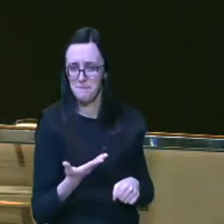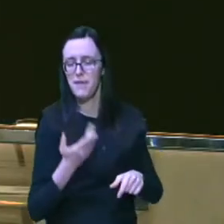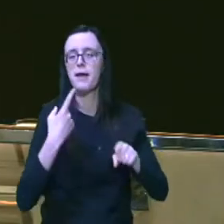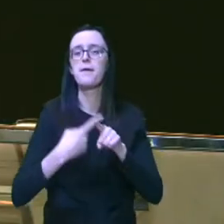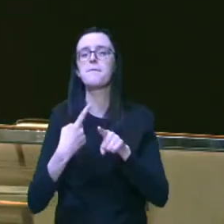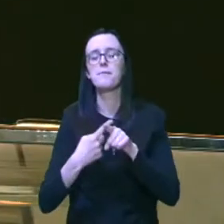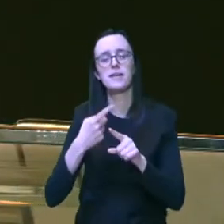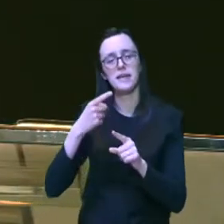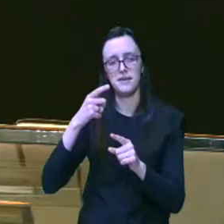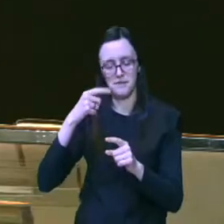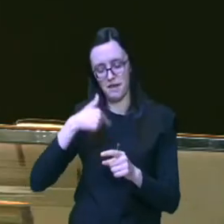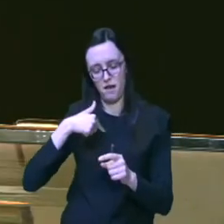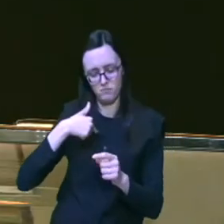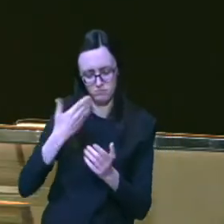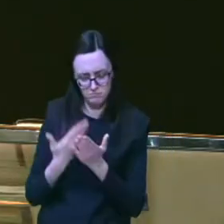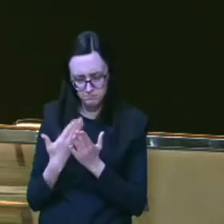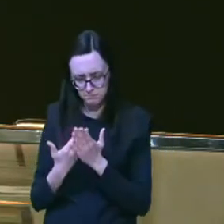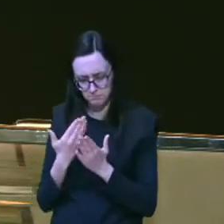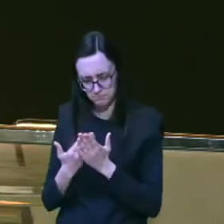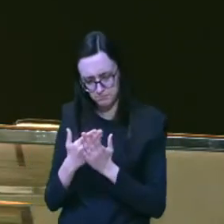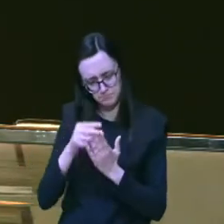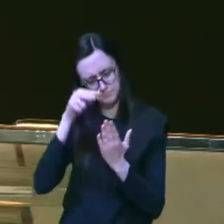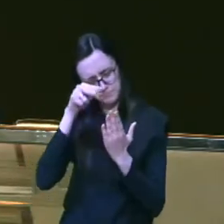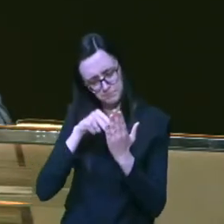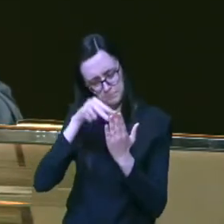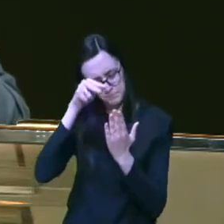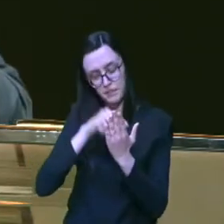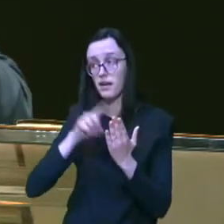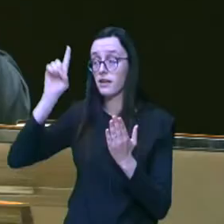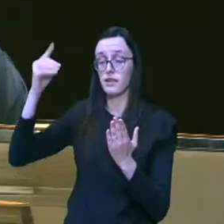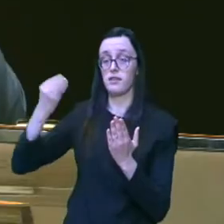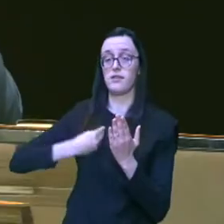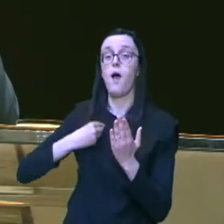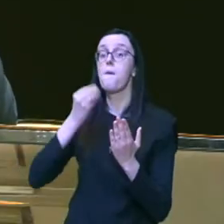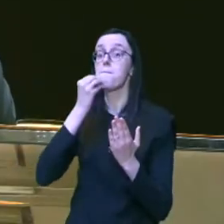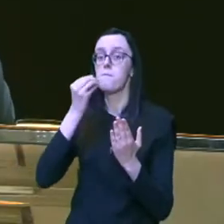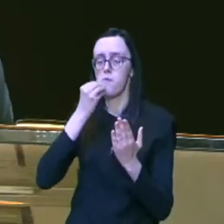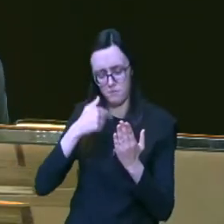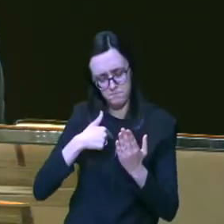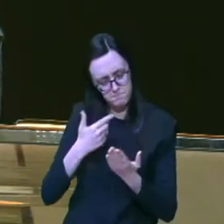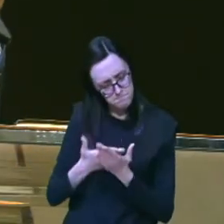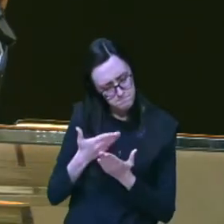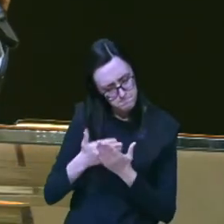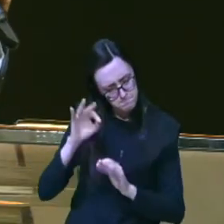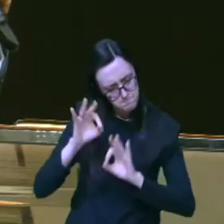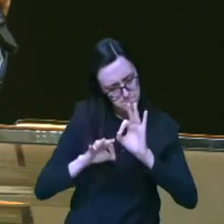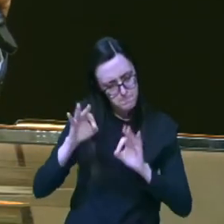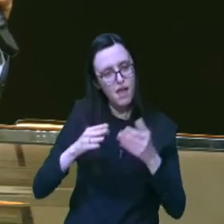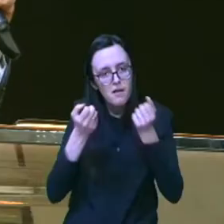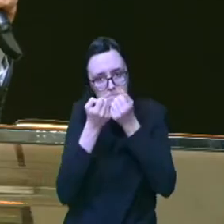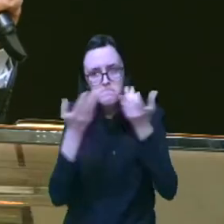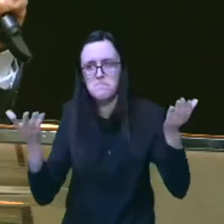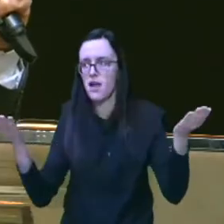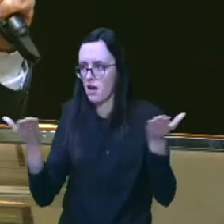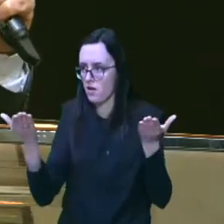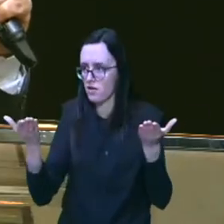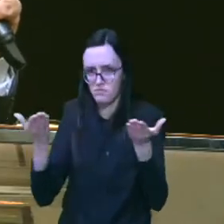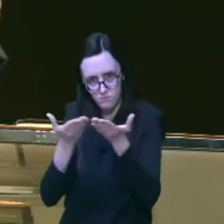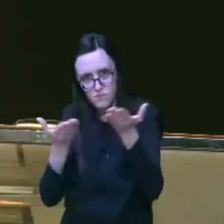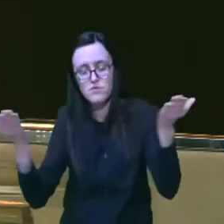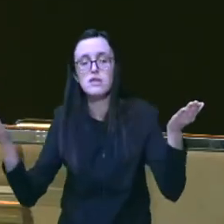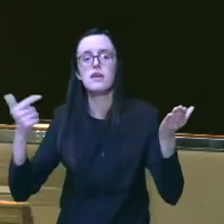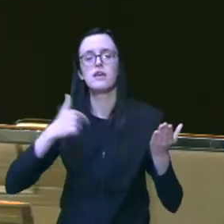quando eu fui estudar essa palavra e Deus me deu a oportunidade de preparar para compartilhar a mensagem com vocês aqui